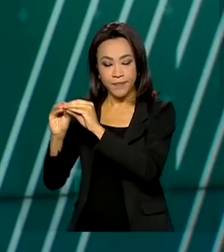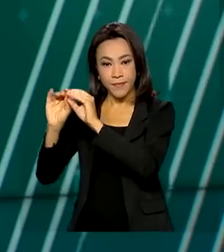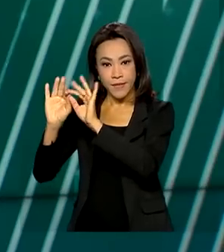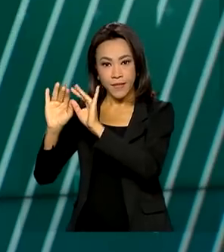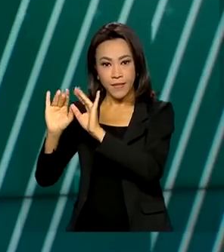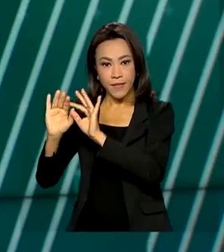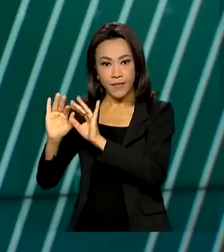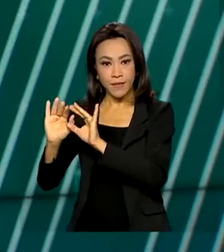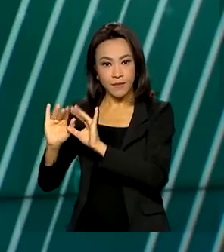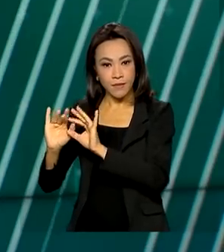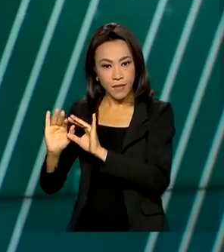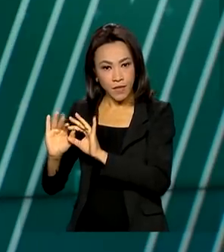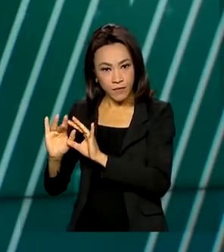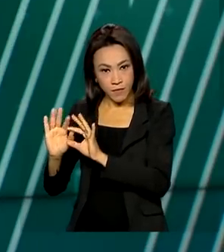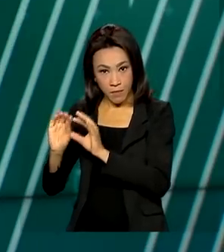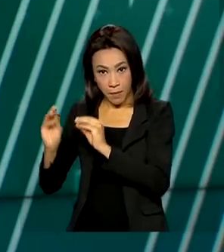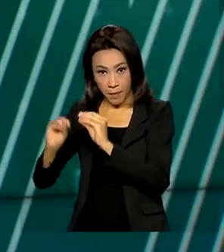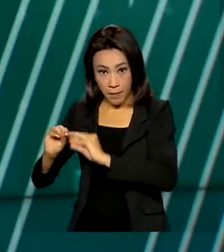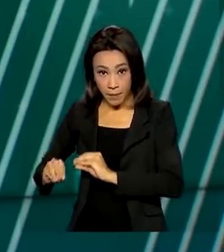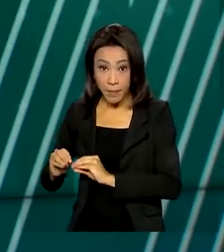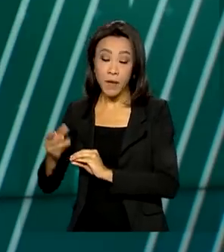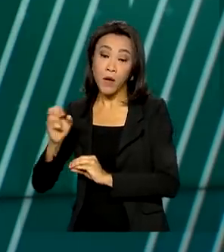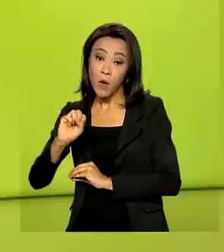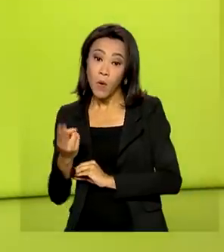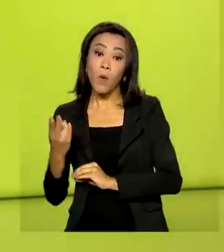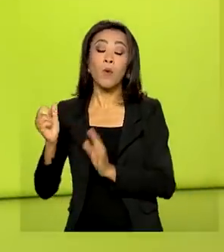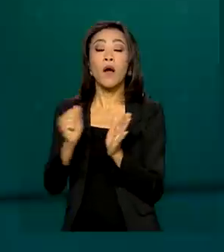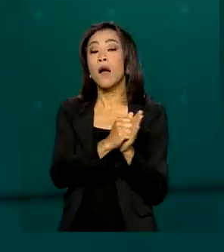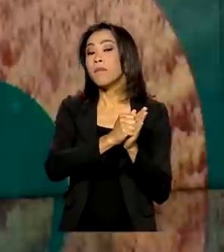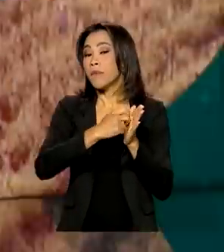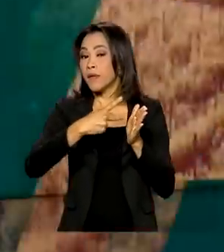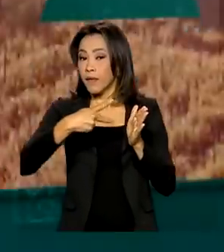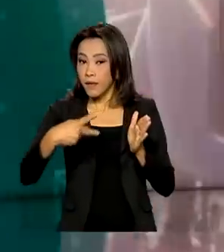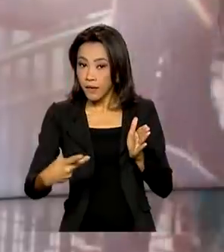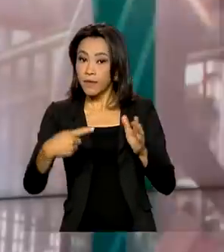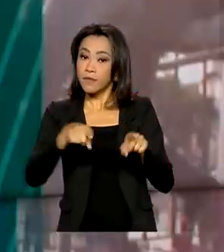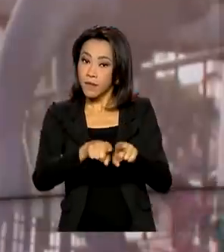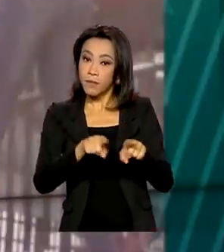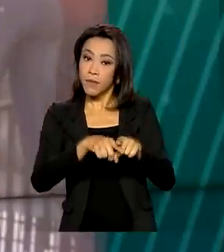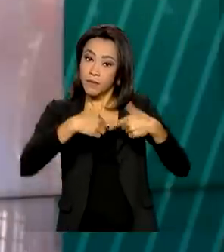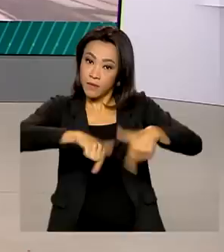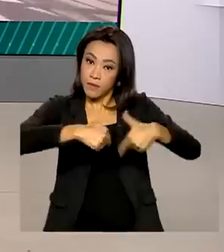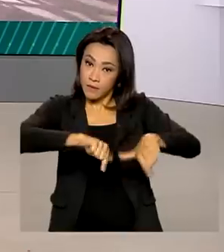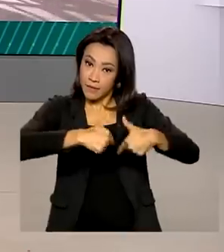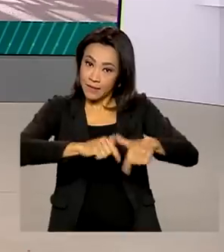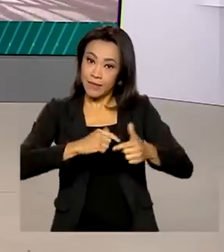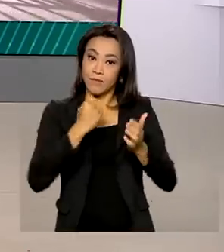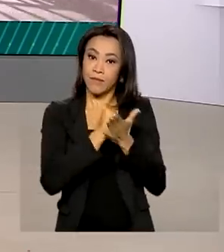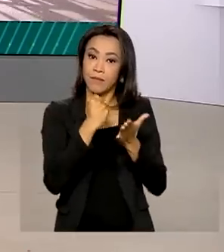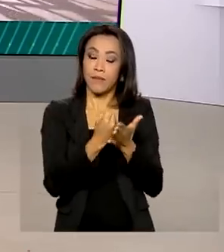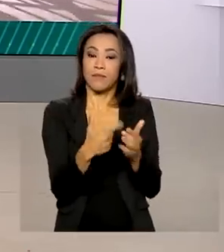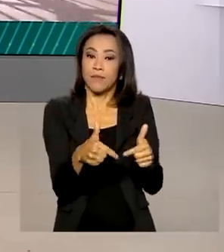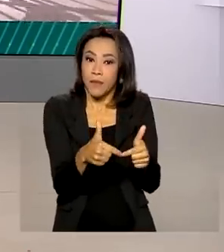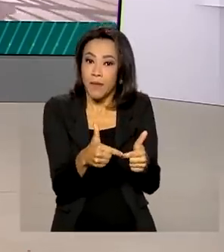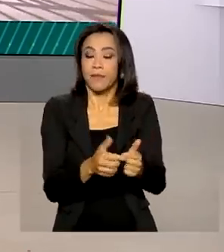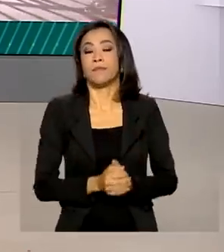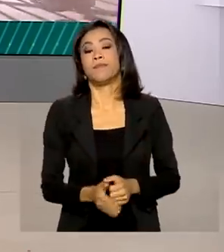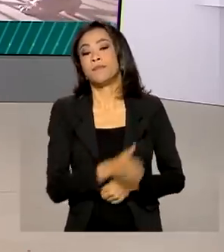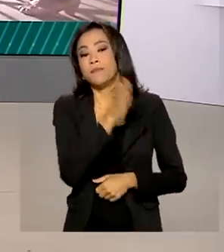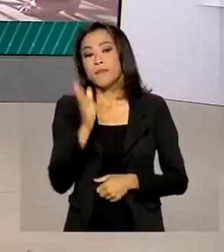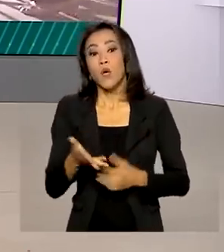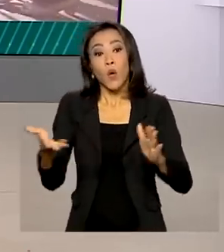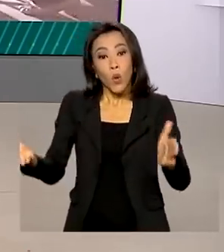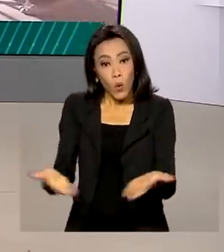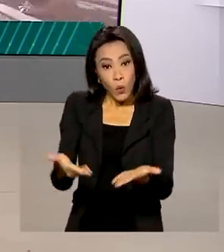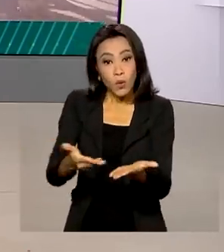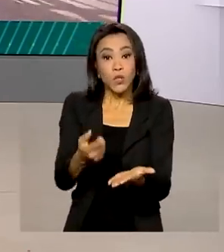.mte.gov.br ou pelo aplicativo da Carteira de Trabalho Digital. A partir de hoje, o preço